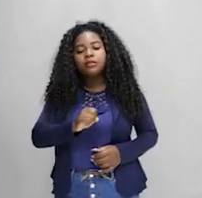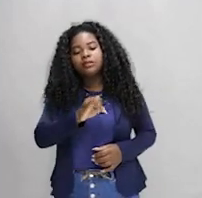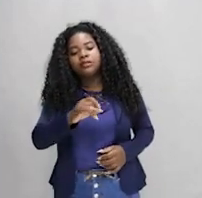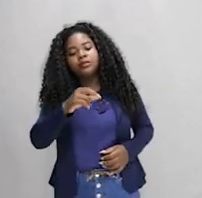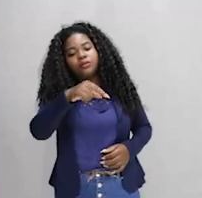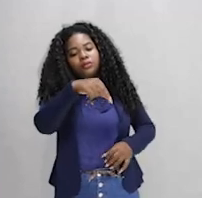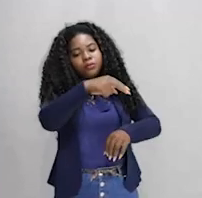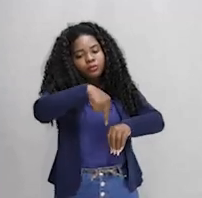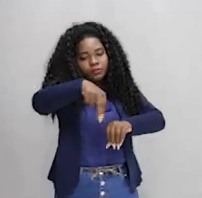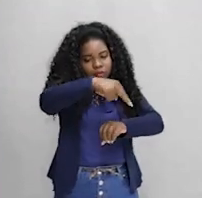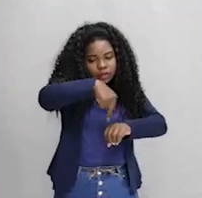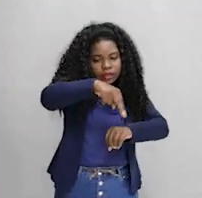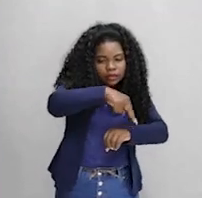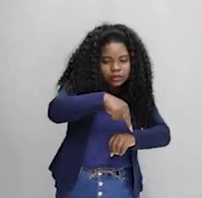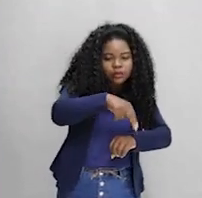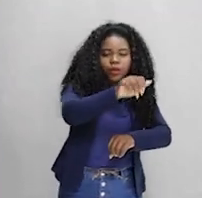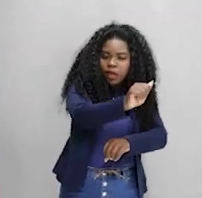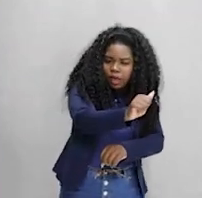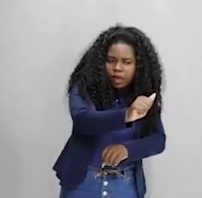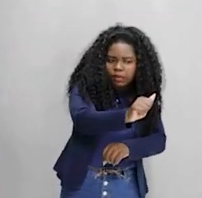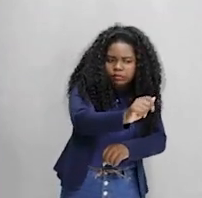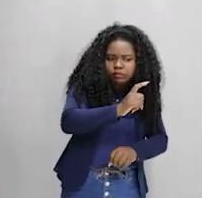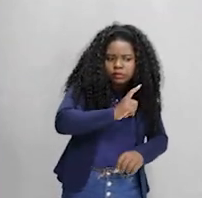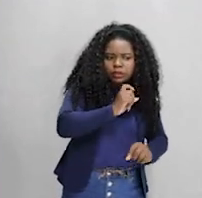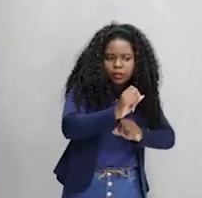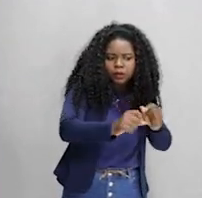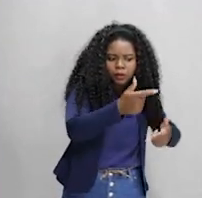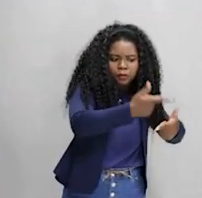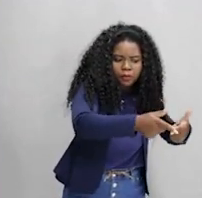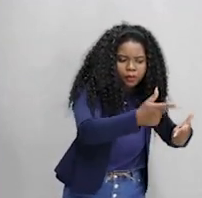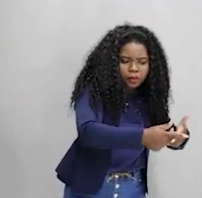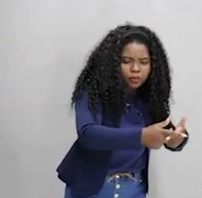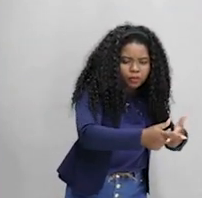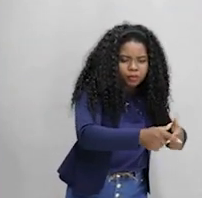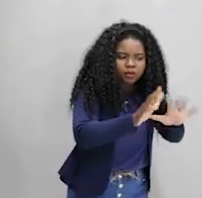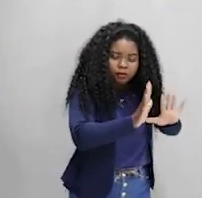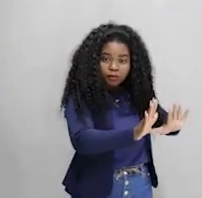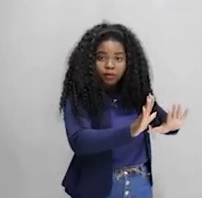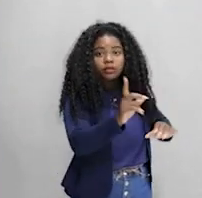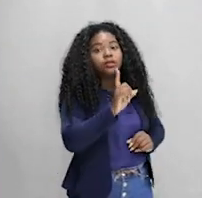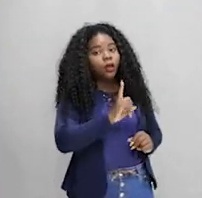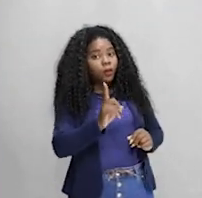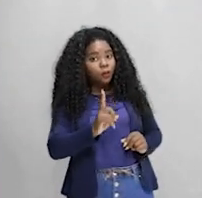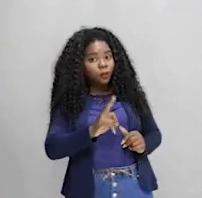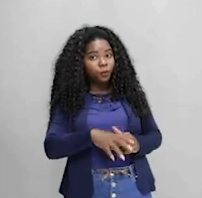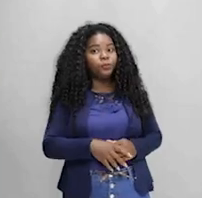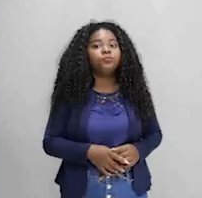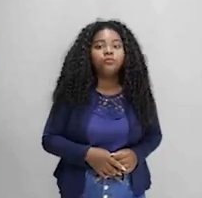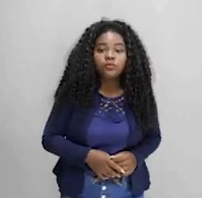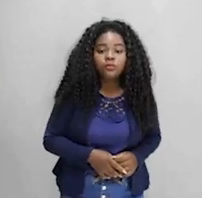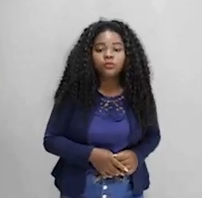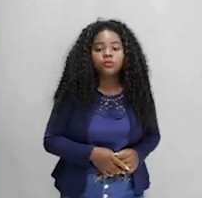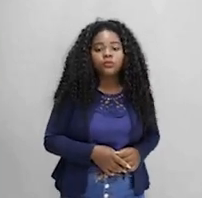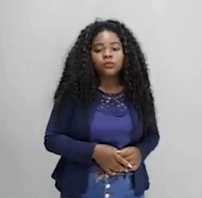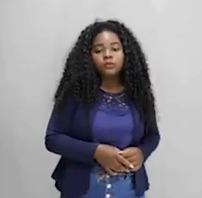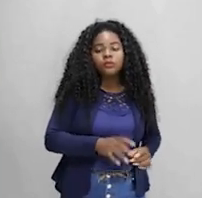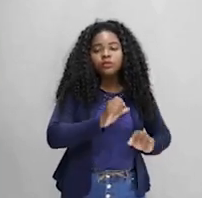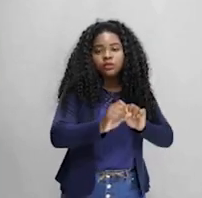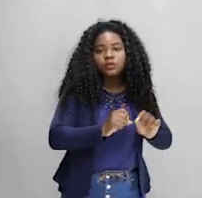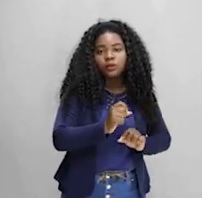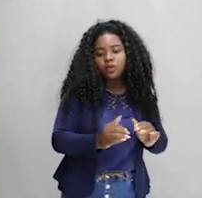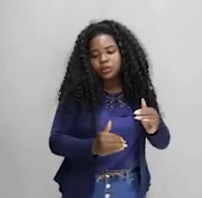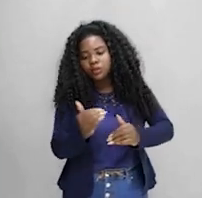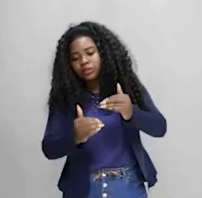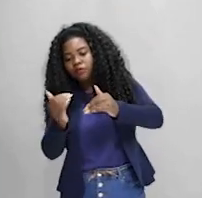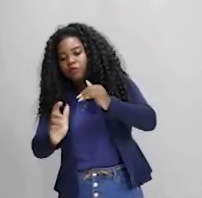A vai poluir, as consequências danosas vão ficar só a ela. Não. Vão ser repercutidas para outros países também,